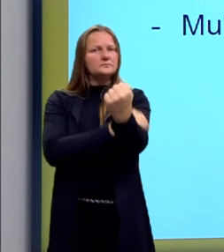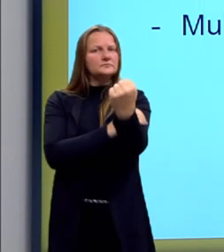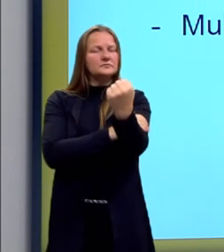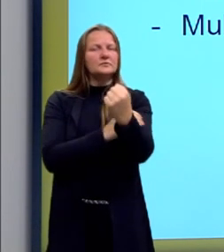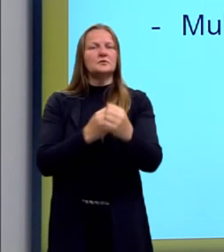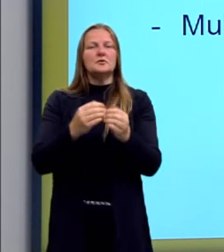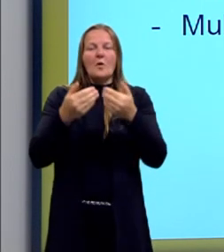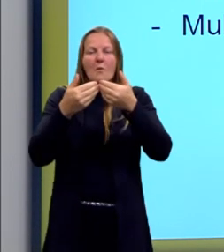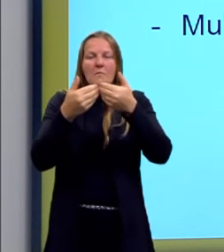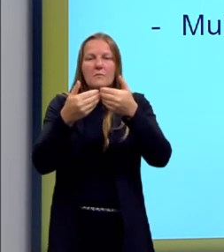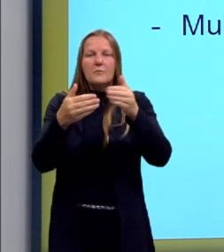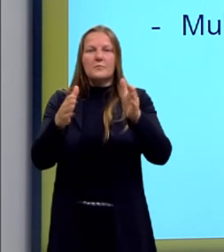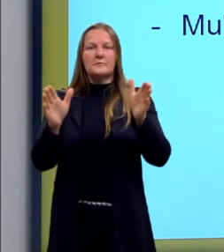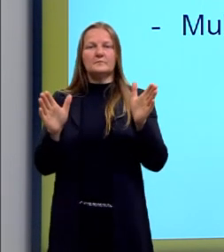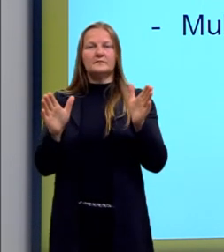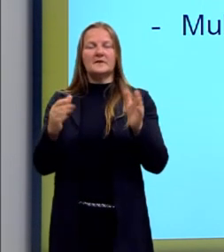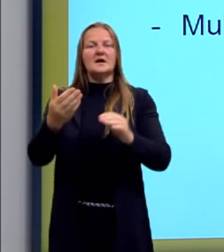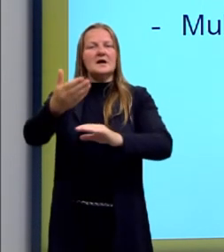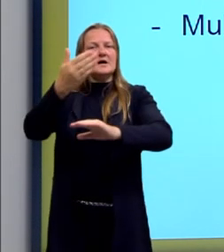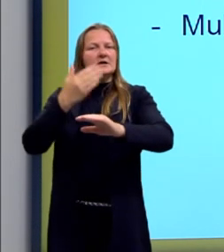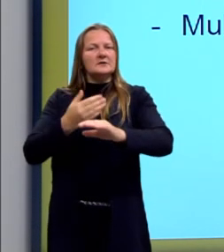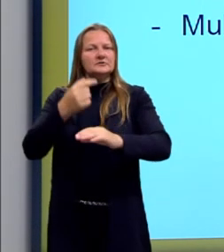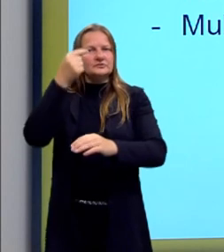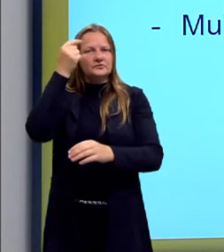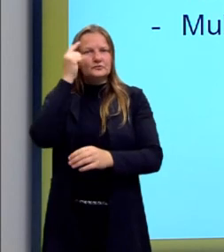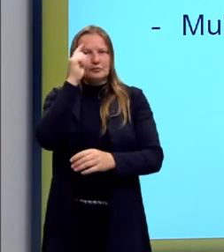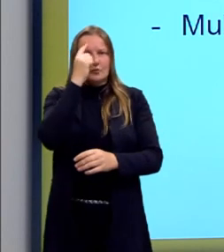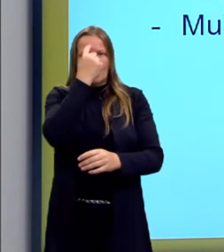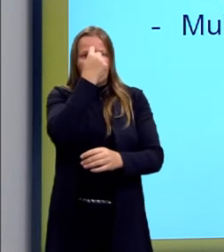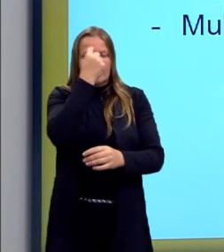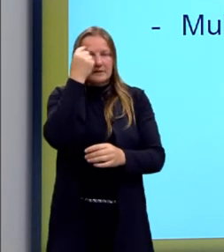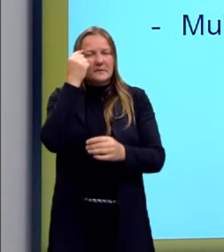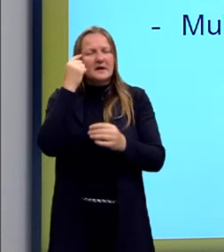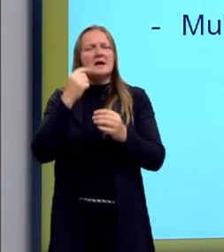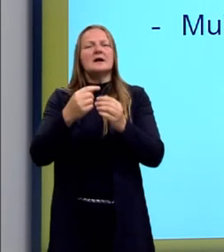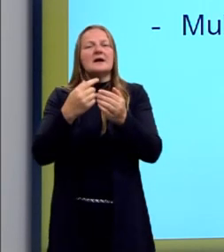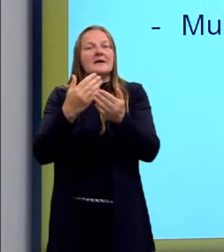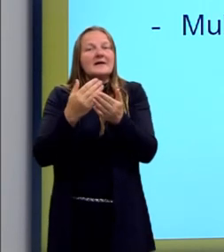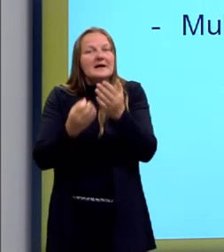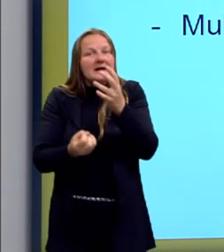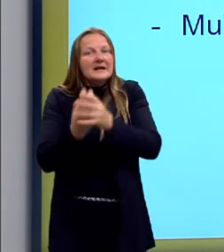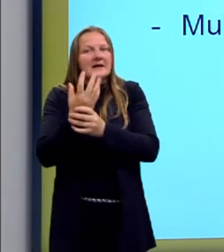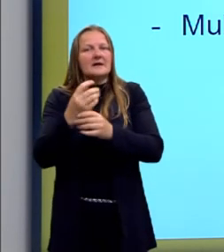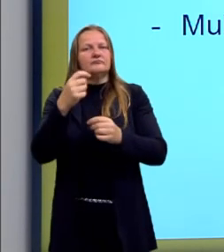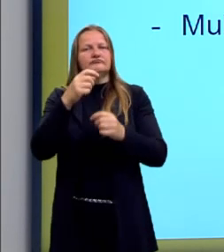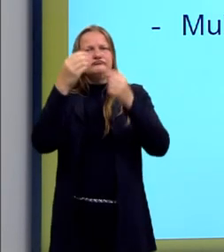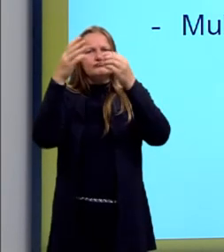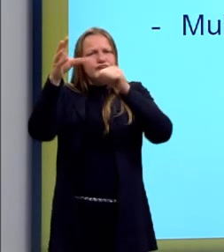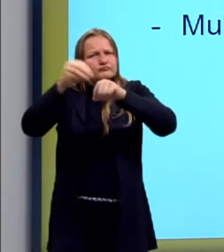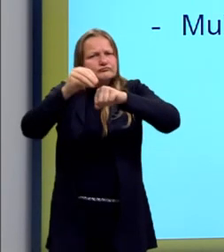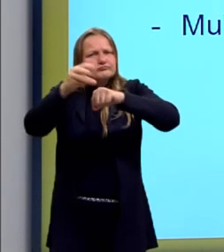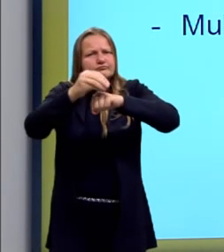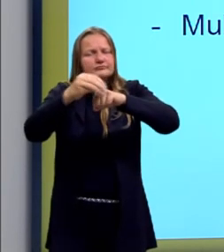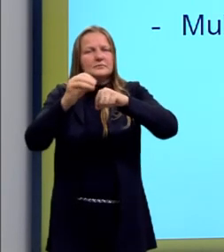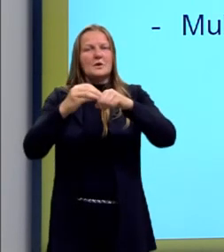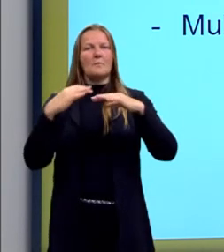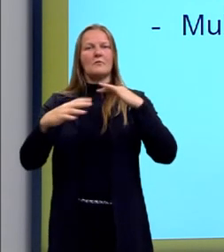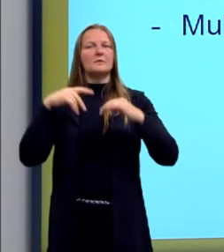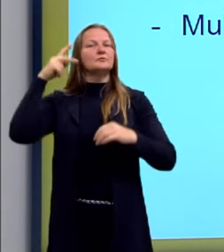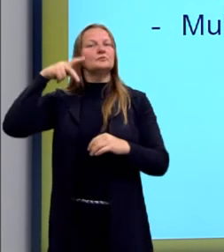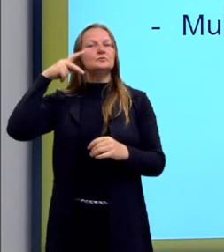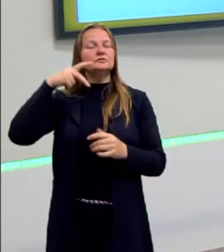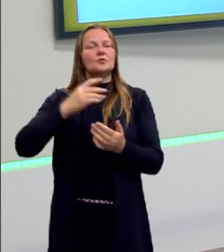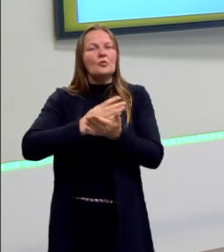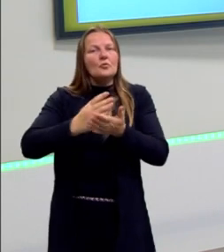precursor, antes da academia, antes da universidade produzir esse conhecimento, as mulheres, nos seus movimentos políticos,